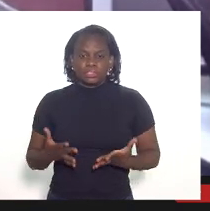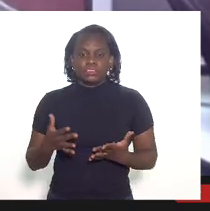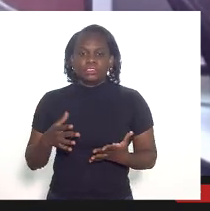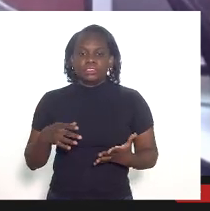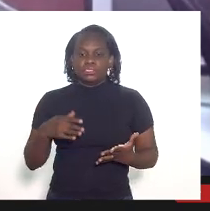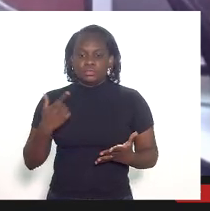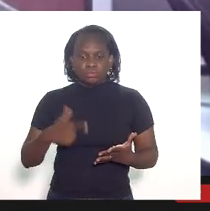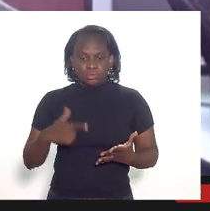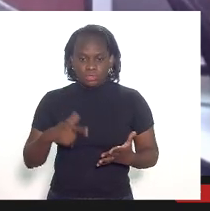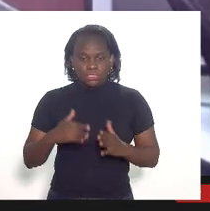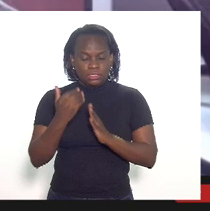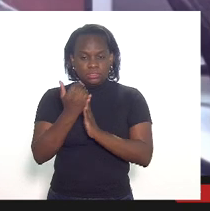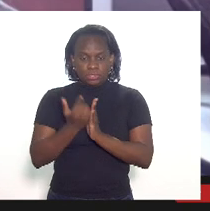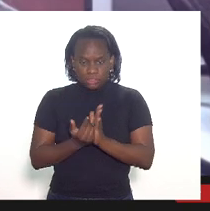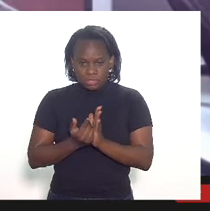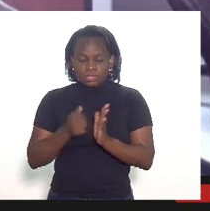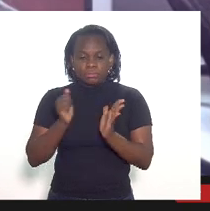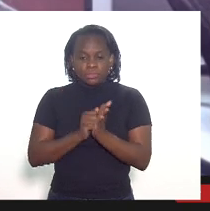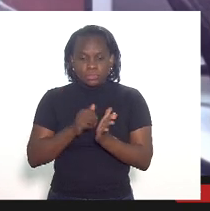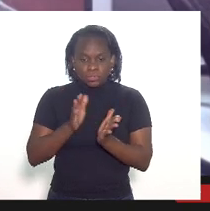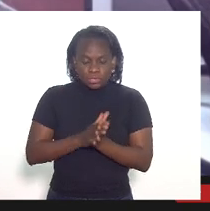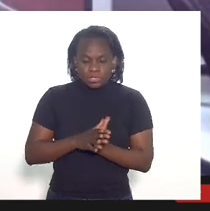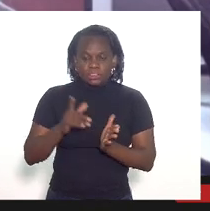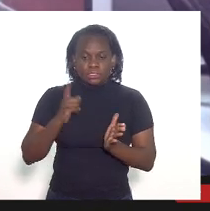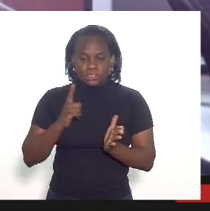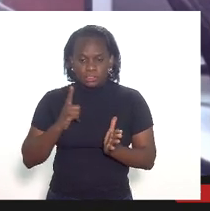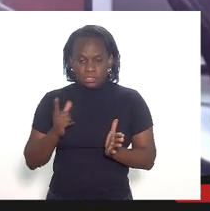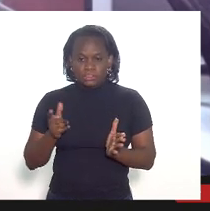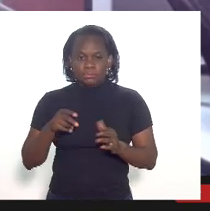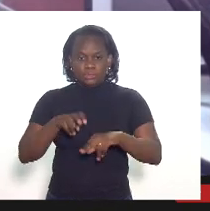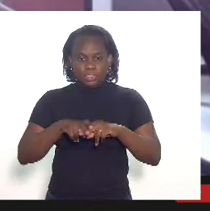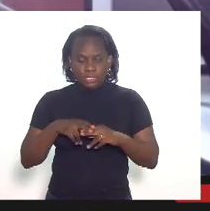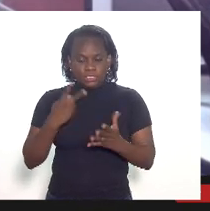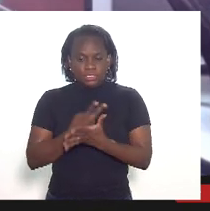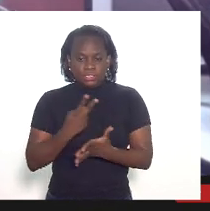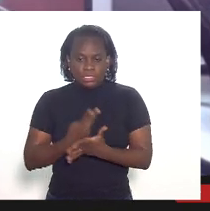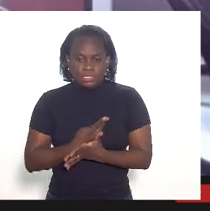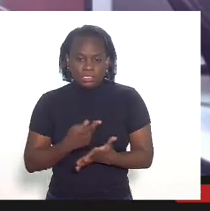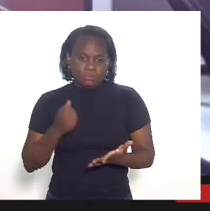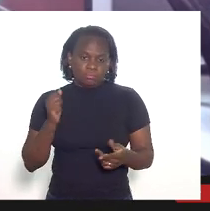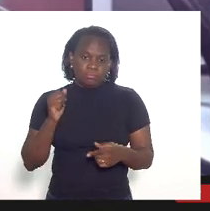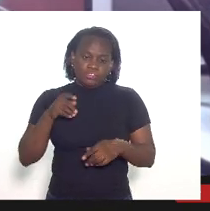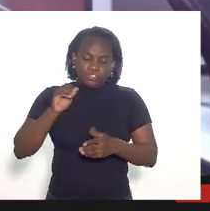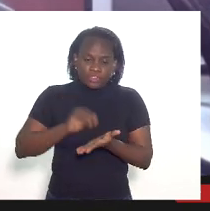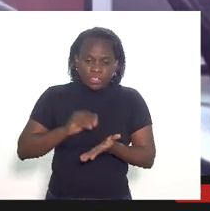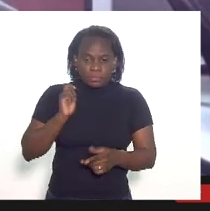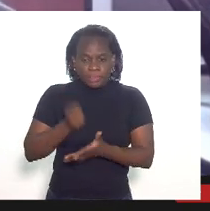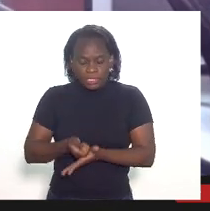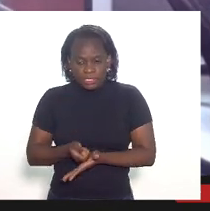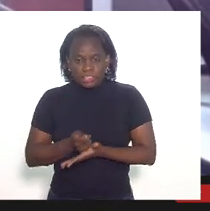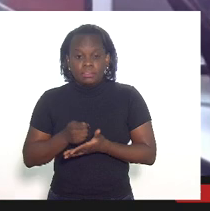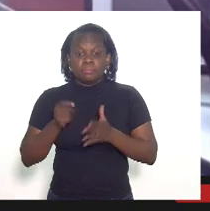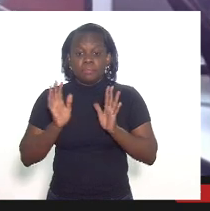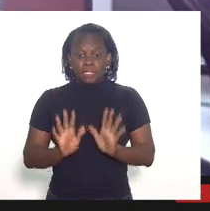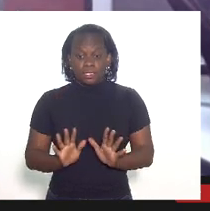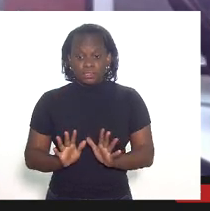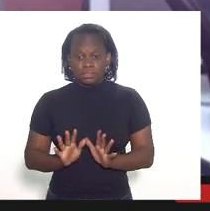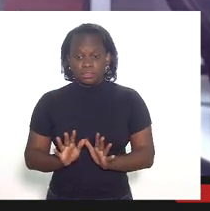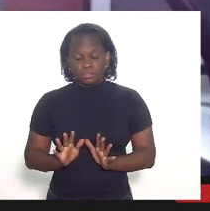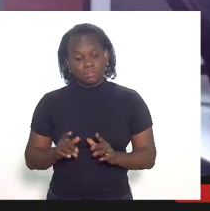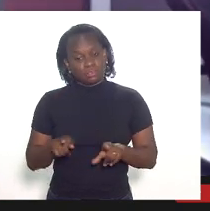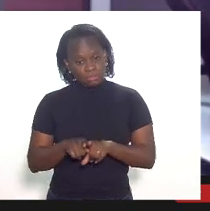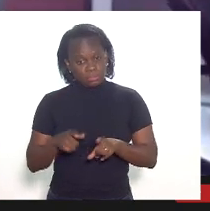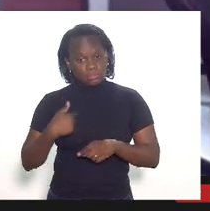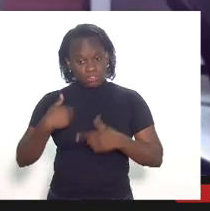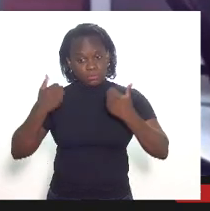dedutíveis as multas impostas por infrações que por falta de pagamento porém e aí eu